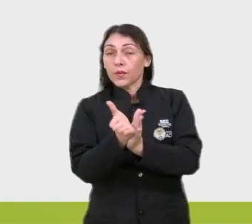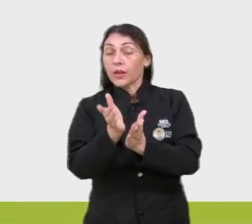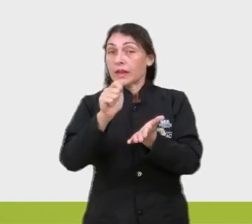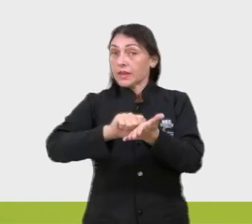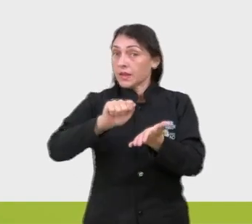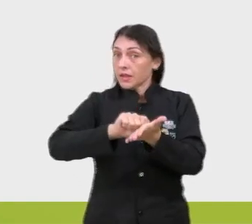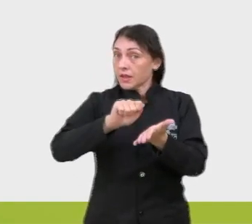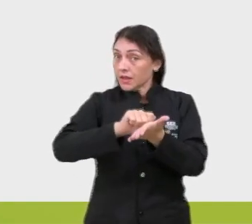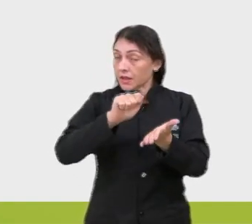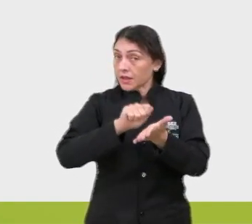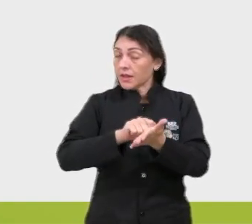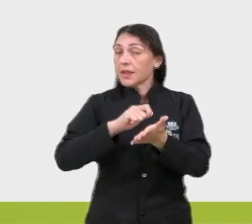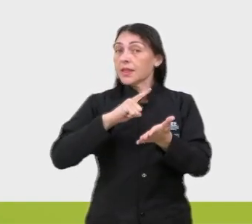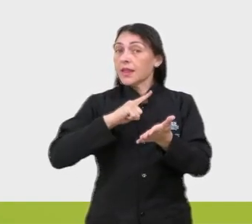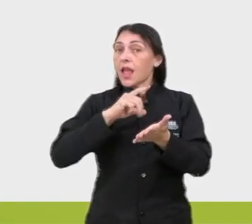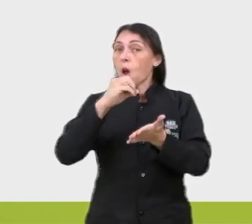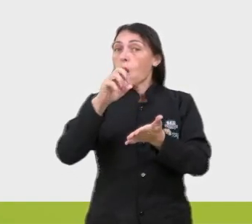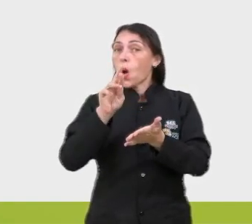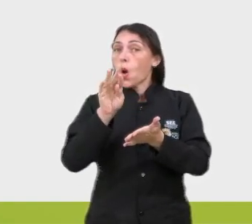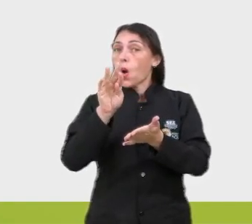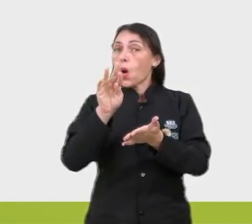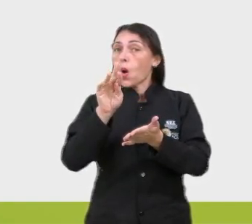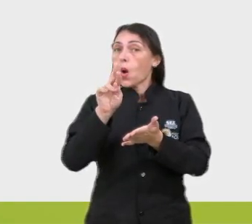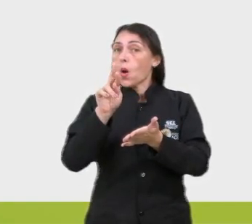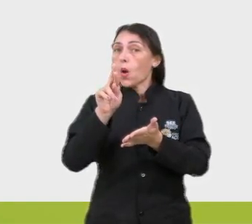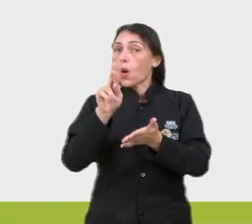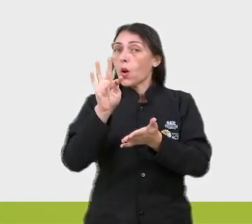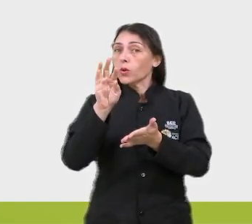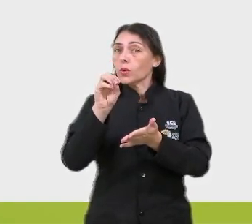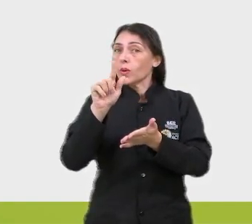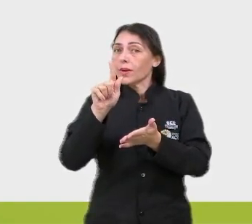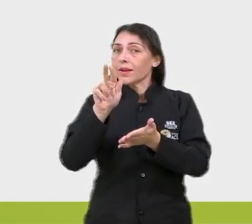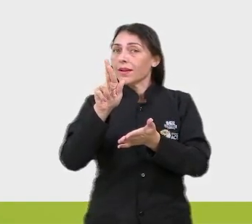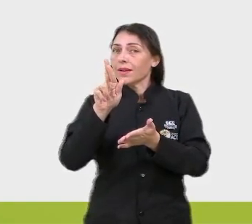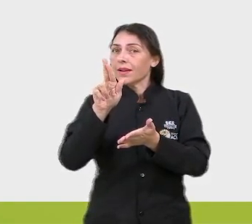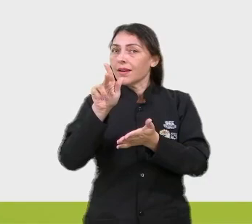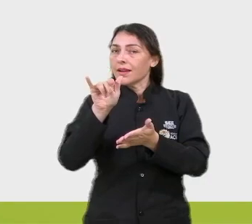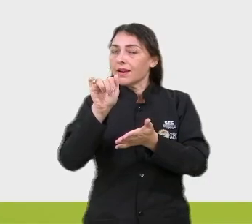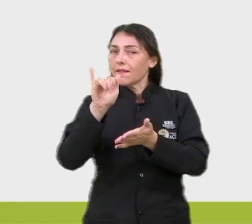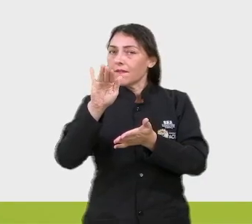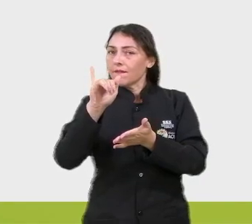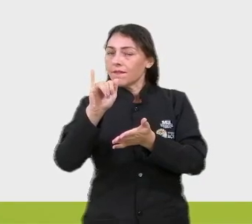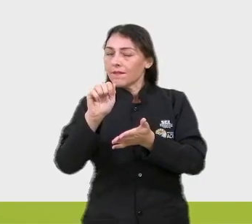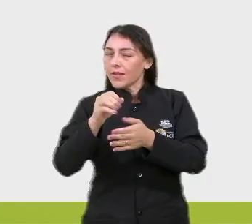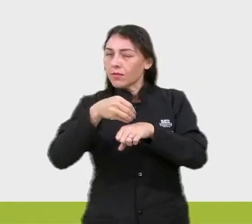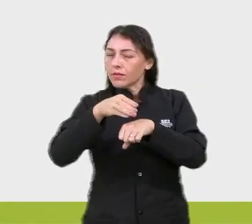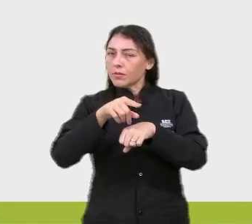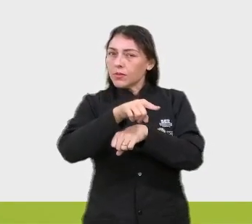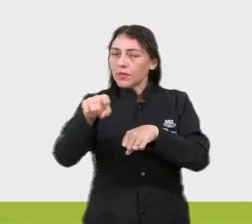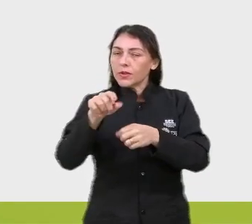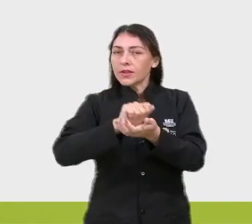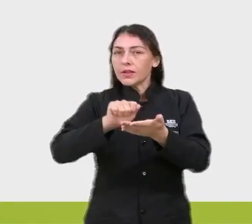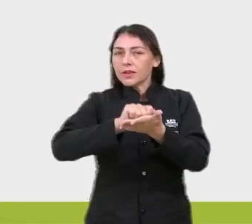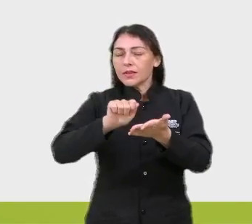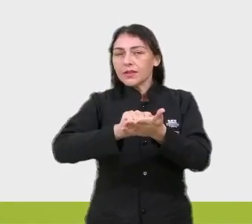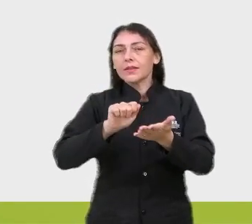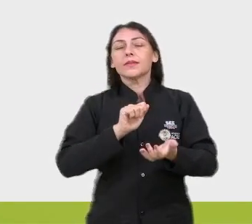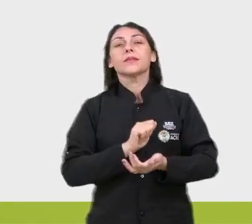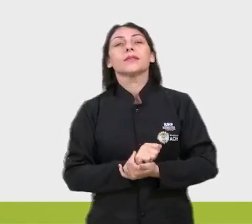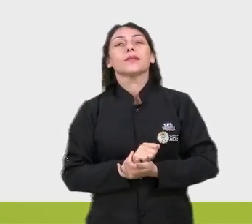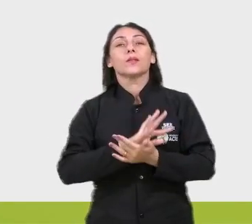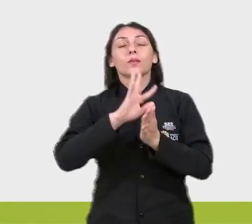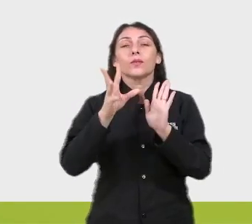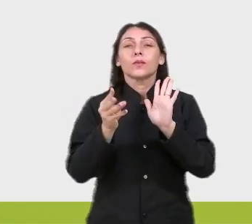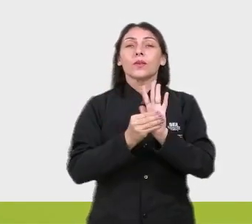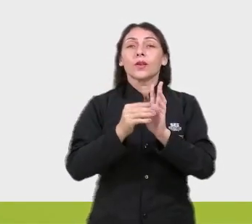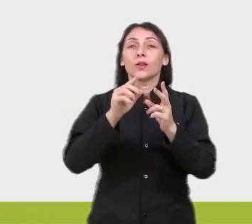escrita, que aqui entra a ortografia. Aqui, só pra dar uma noção pra vocês, essa questão da ortografia, eu